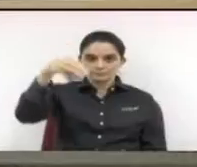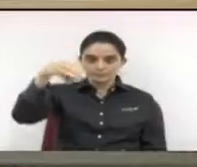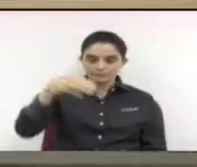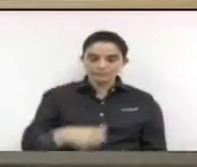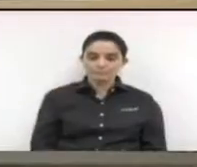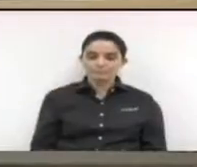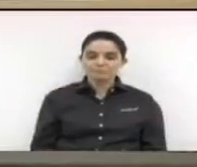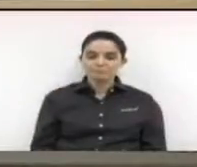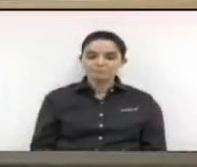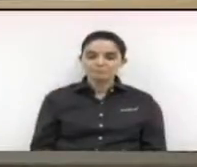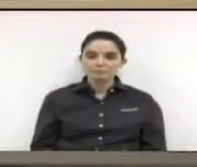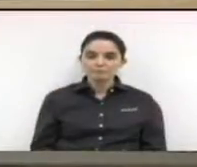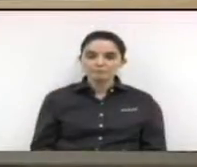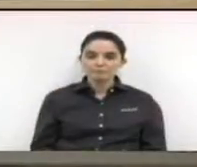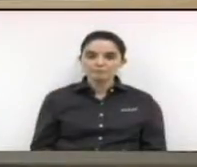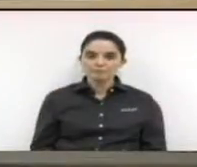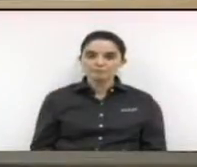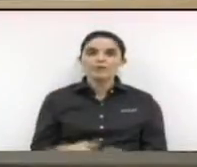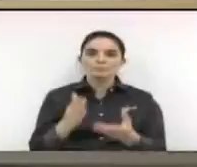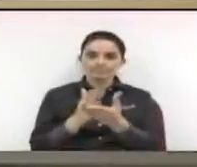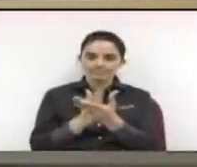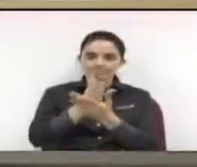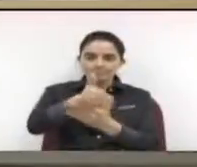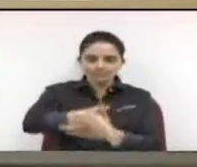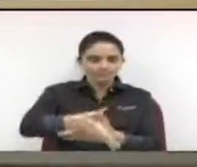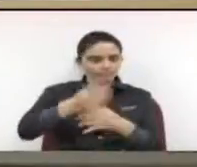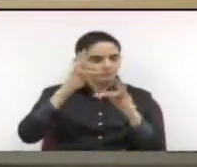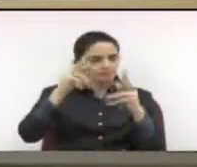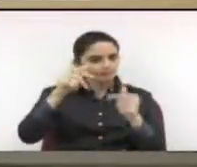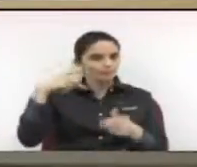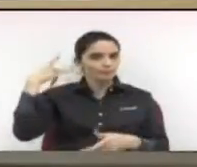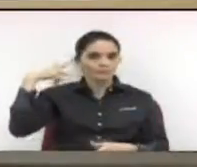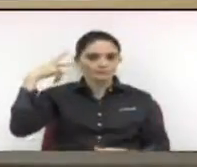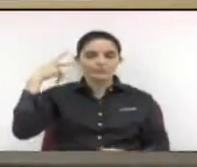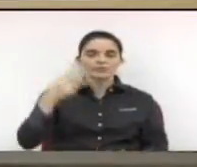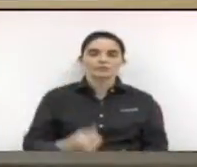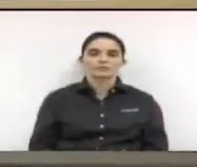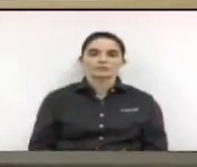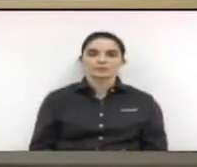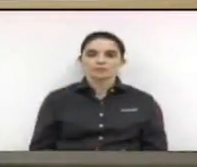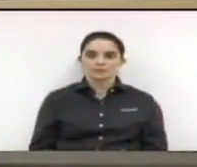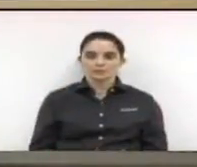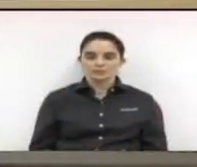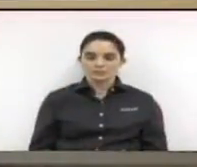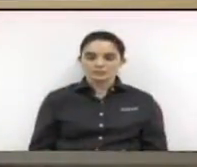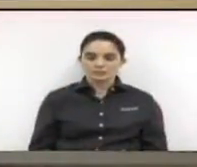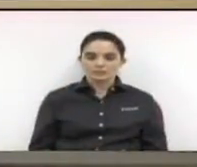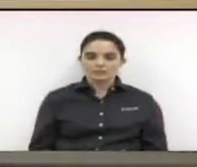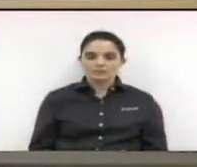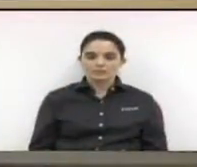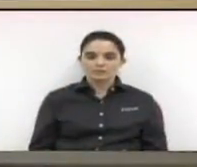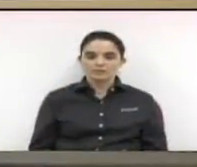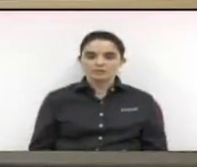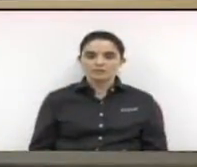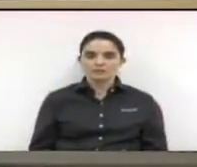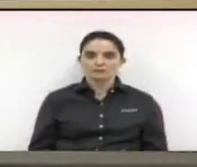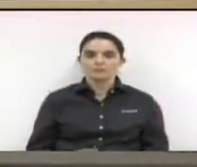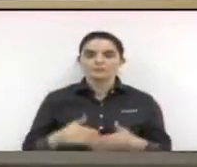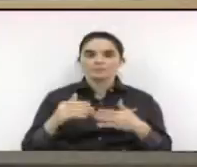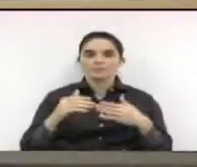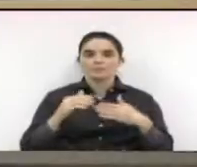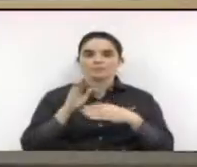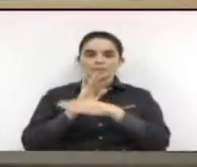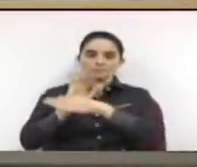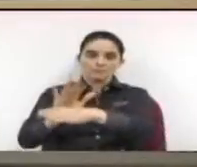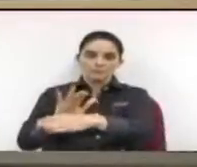Sim. A moção foi aprovada por todos os vereadores presentes no plenário. Agora a moção de apoio número